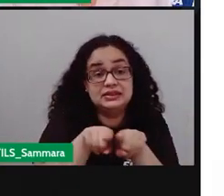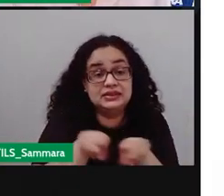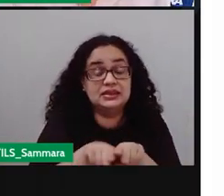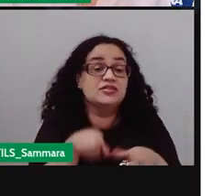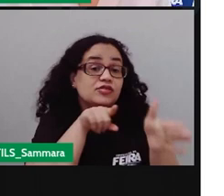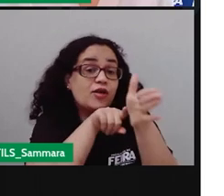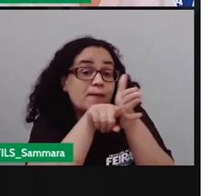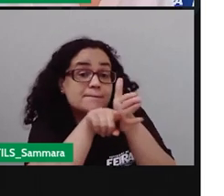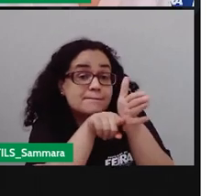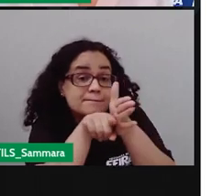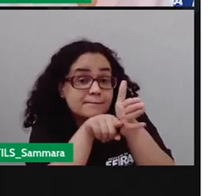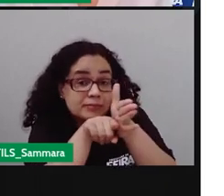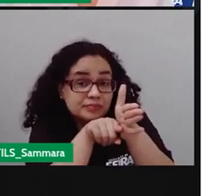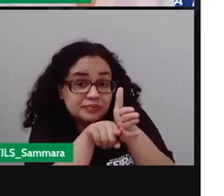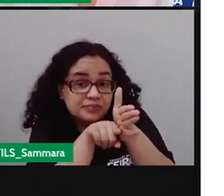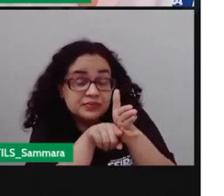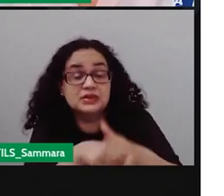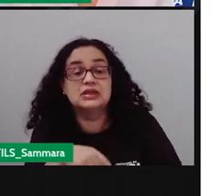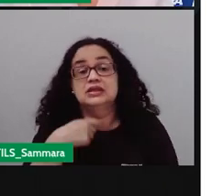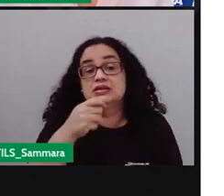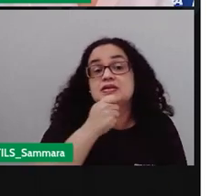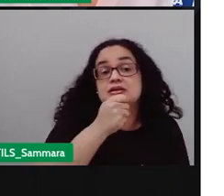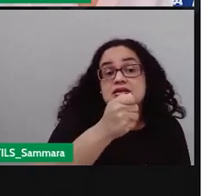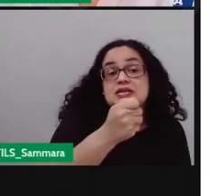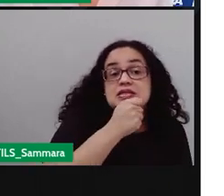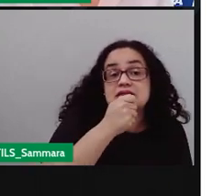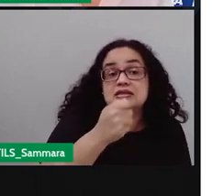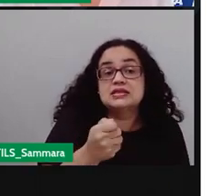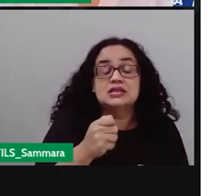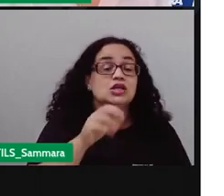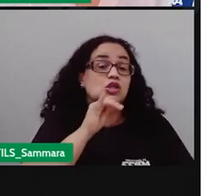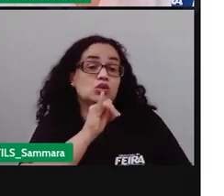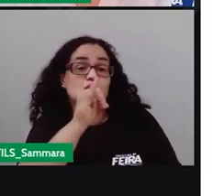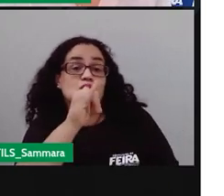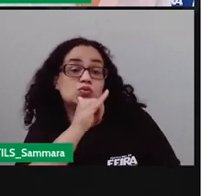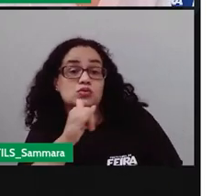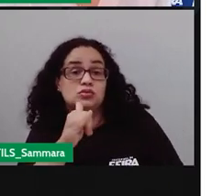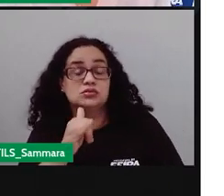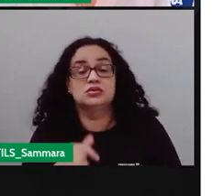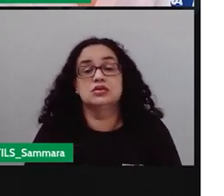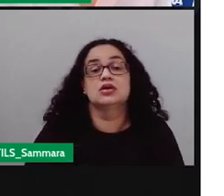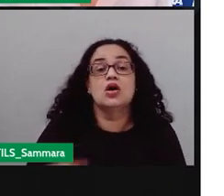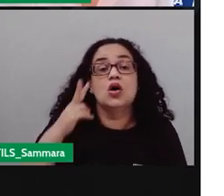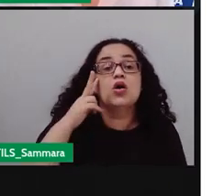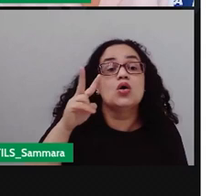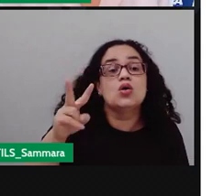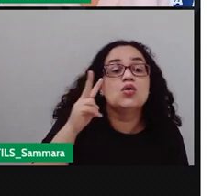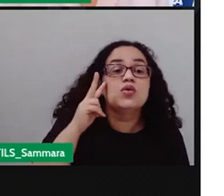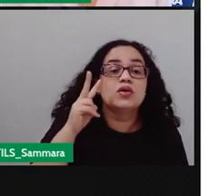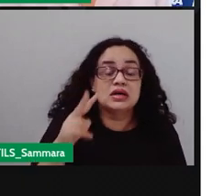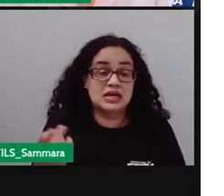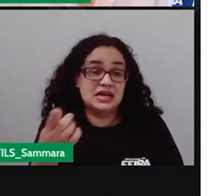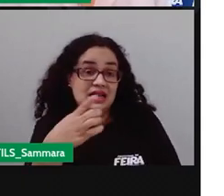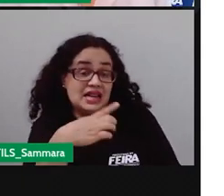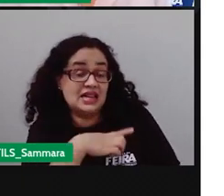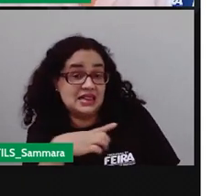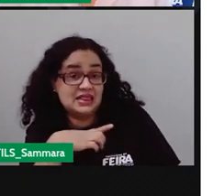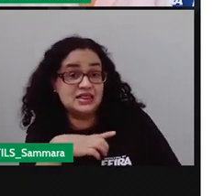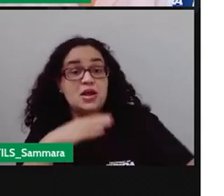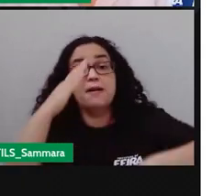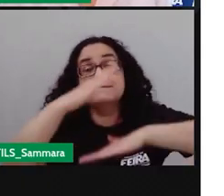investigar, pesquisar, entrevistar e produzir notícias e matérias. Olha só, o cargo é exercido por